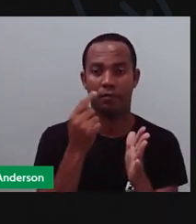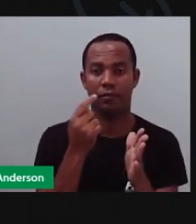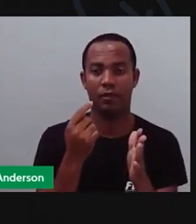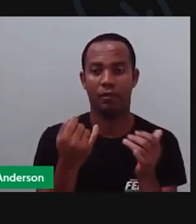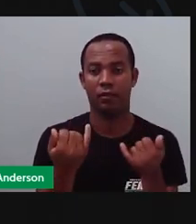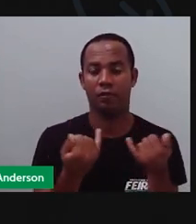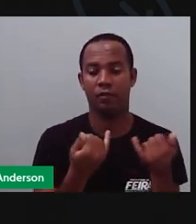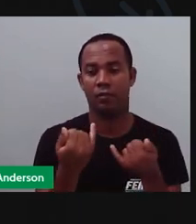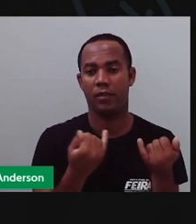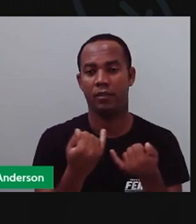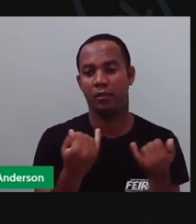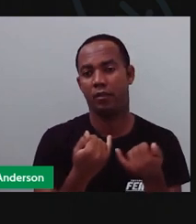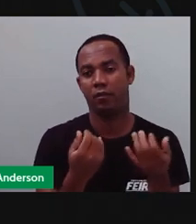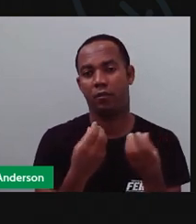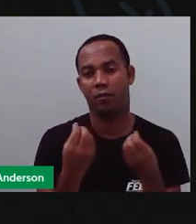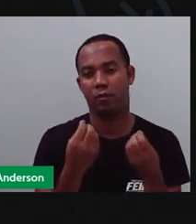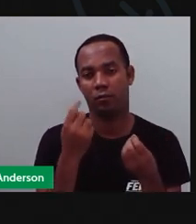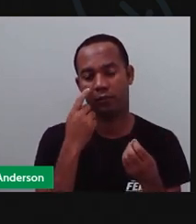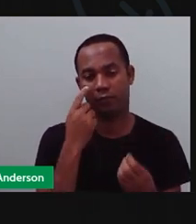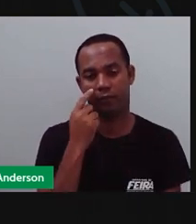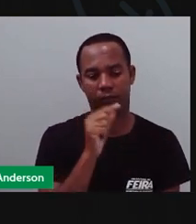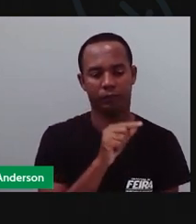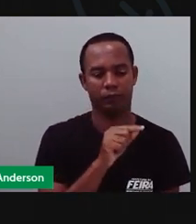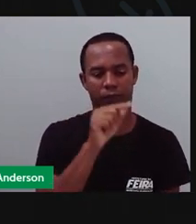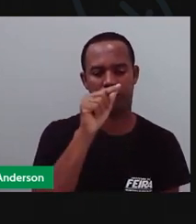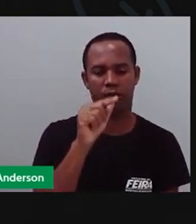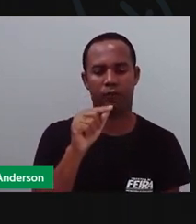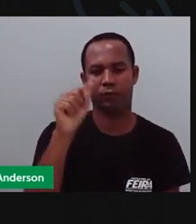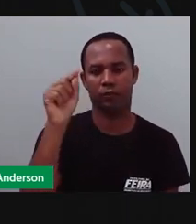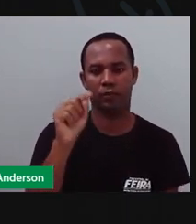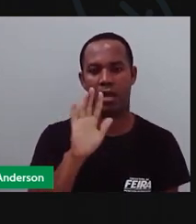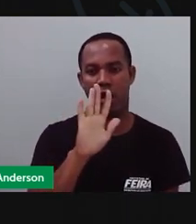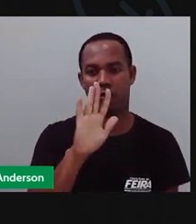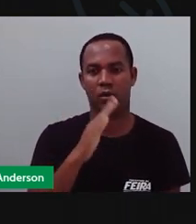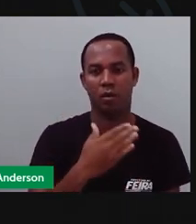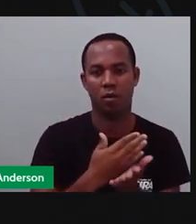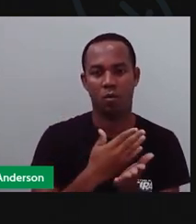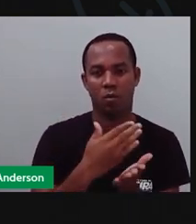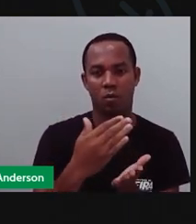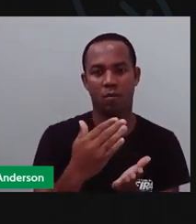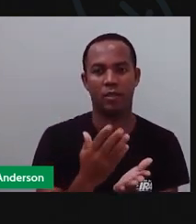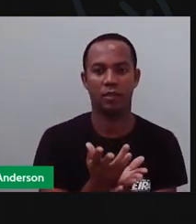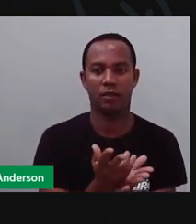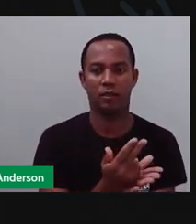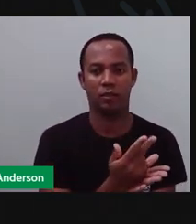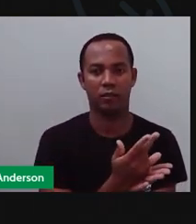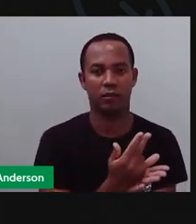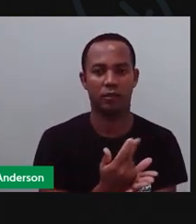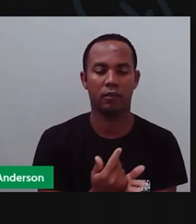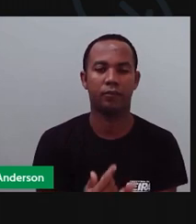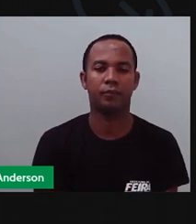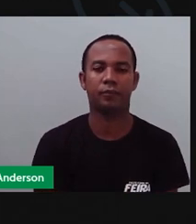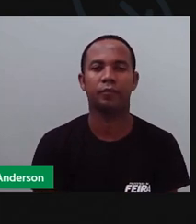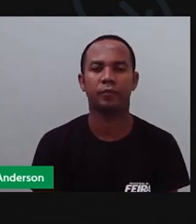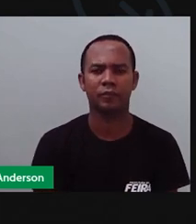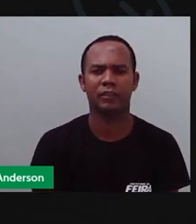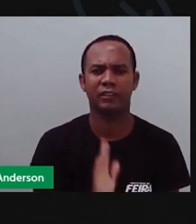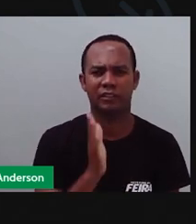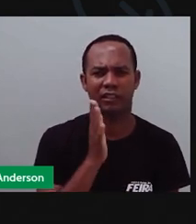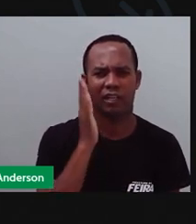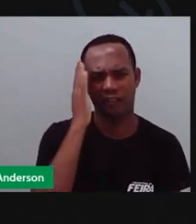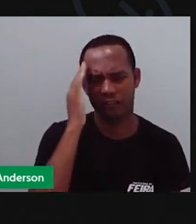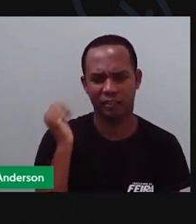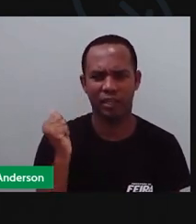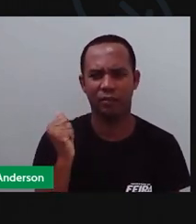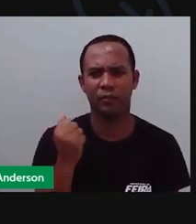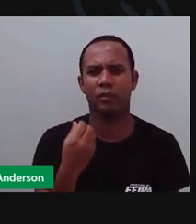do meu... Do meu gráfico. Agora eu vou começar a desenhar. Lembra aqui da linha? Pronto. Né? Então, eu já sei do que se